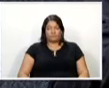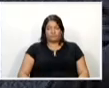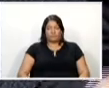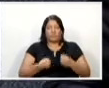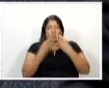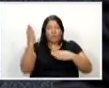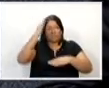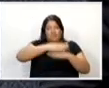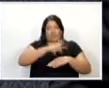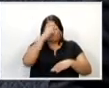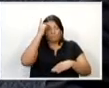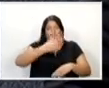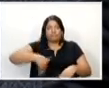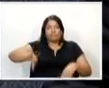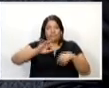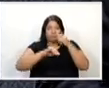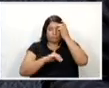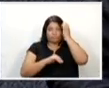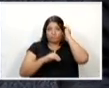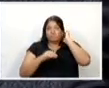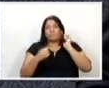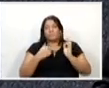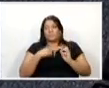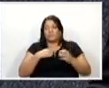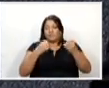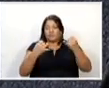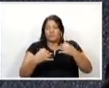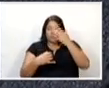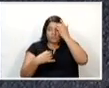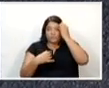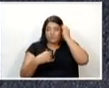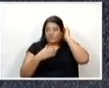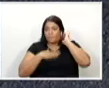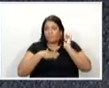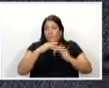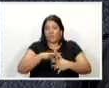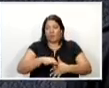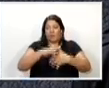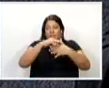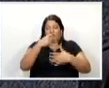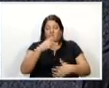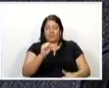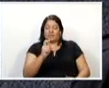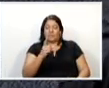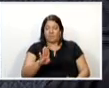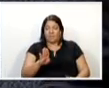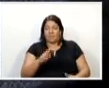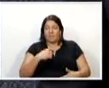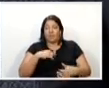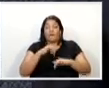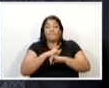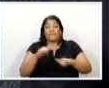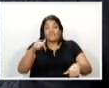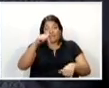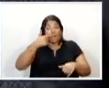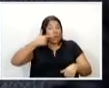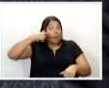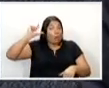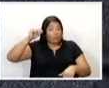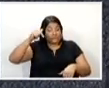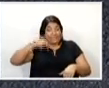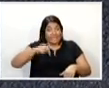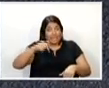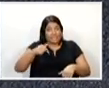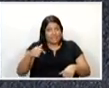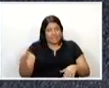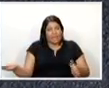Boa tarde a todos. Com a anuência do nosso líder do PSDB, queria informar que nessa casa ontem nós ficamos até